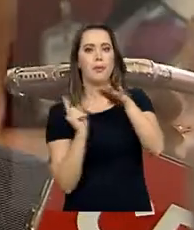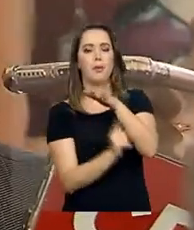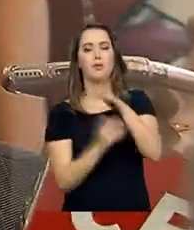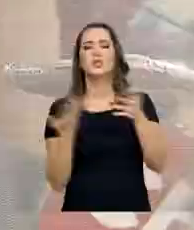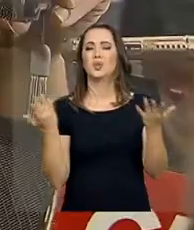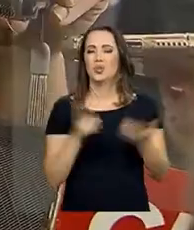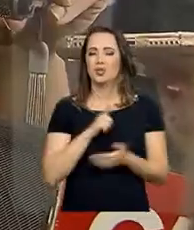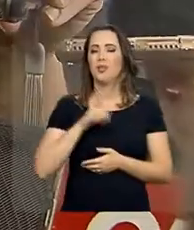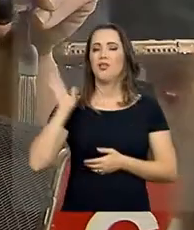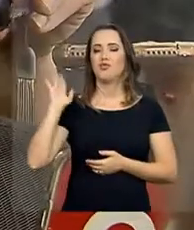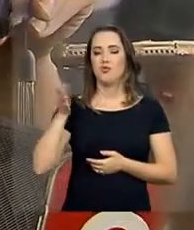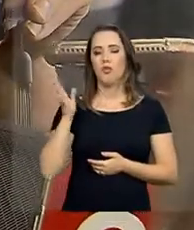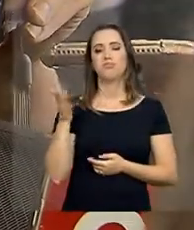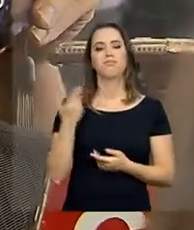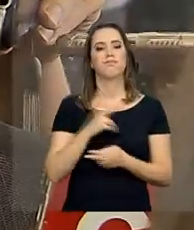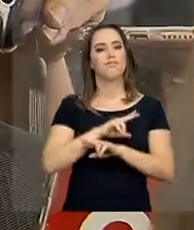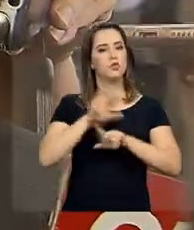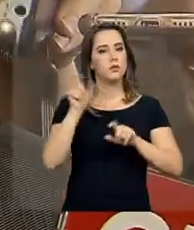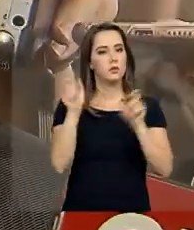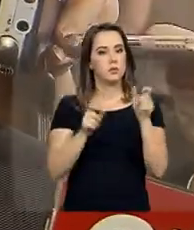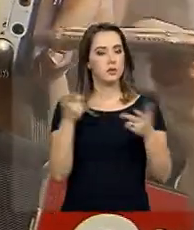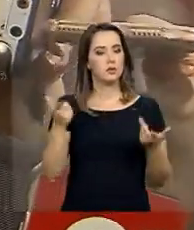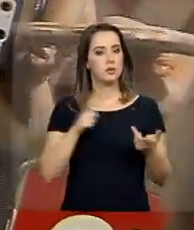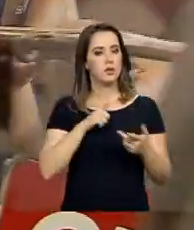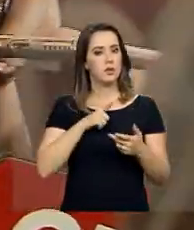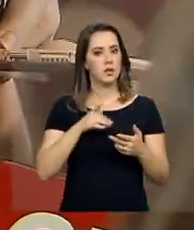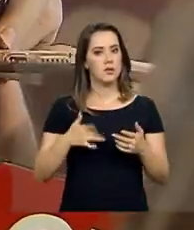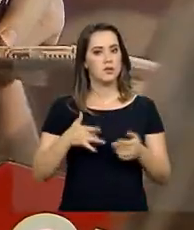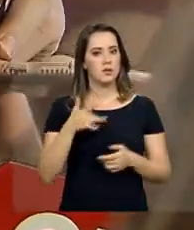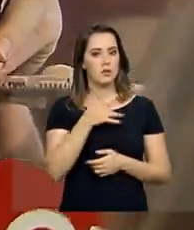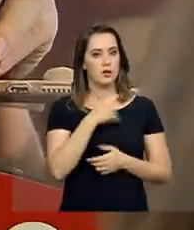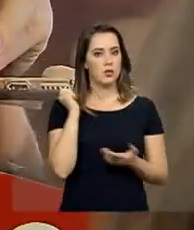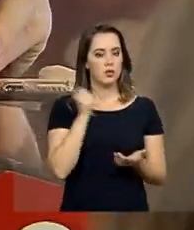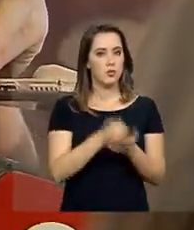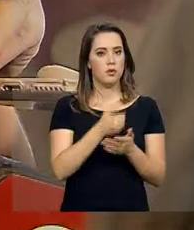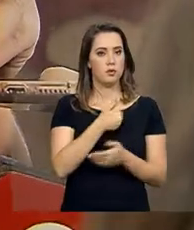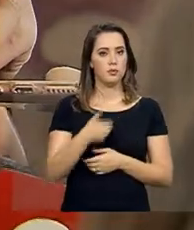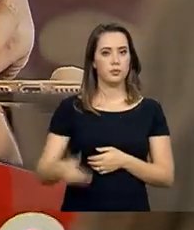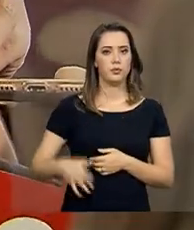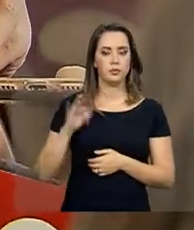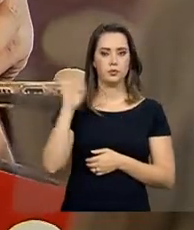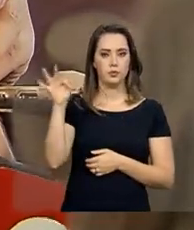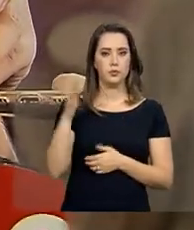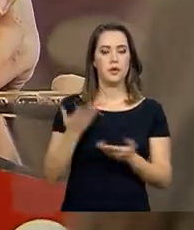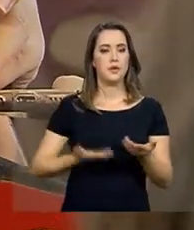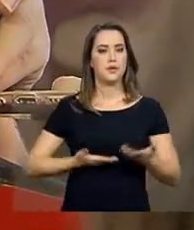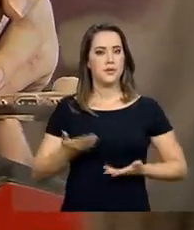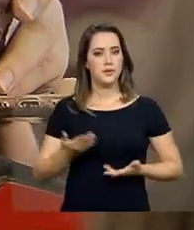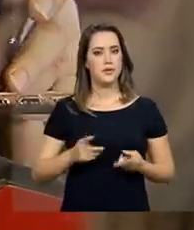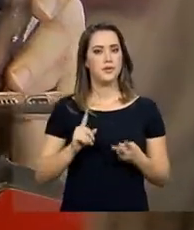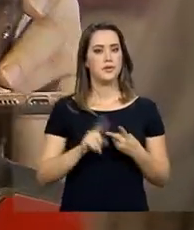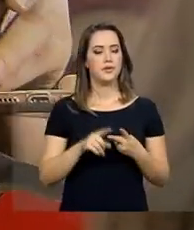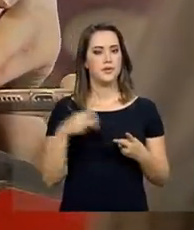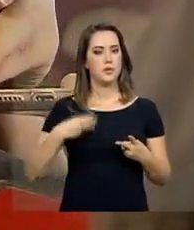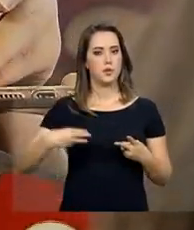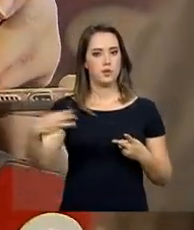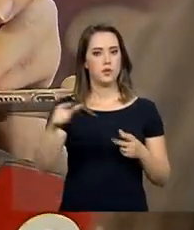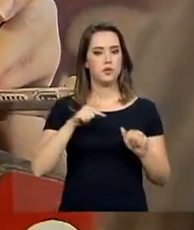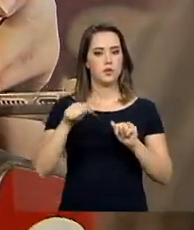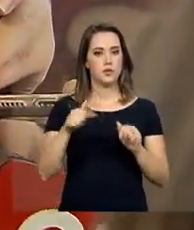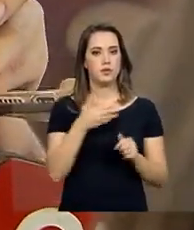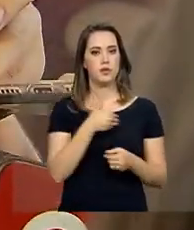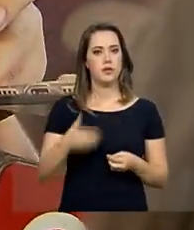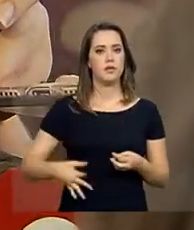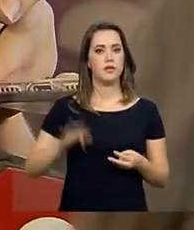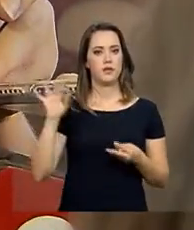hoje lá tem. Nós estamos com o serviço de saúde custeado pelo governo federal. Nós estamos com o serviço do Ministério do Trabalho, governo